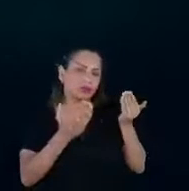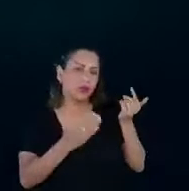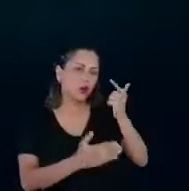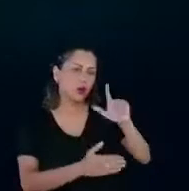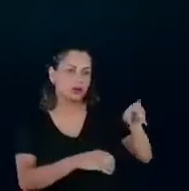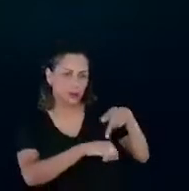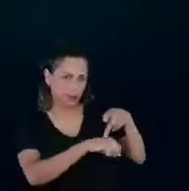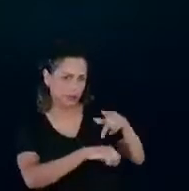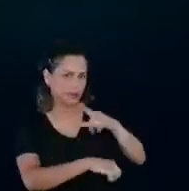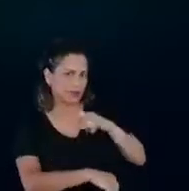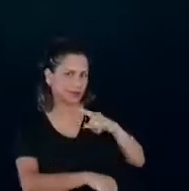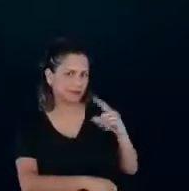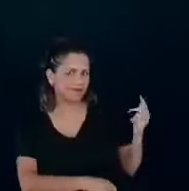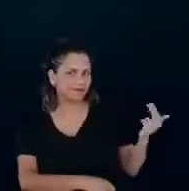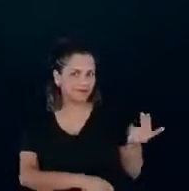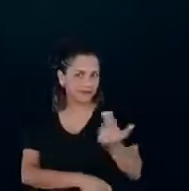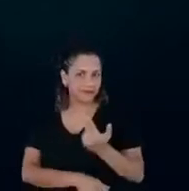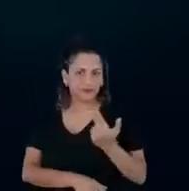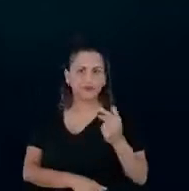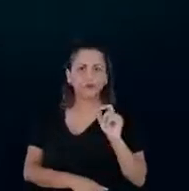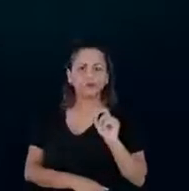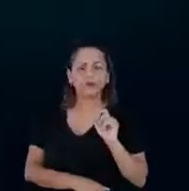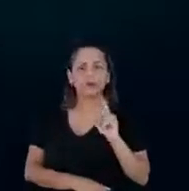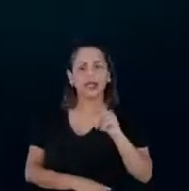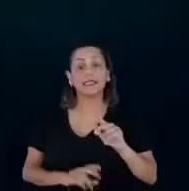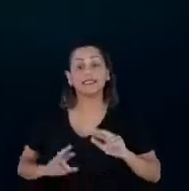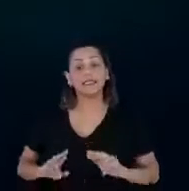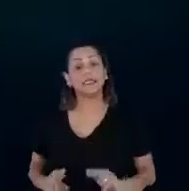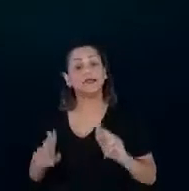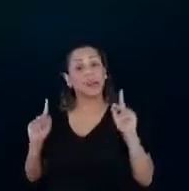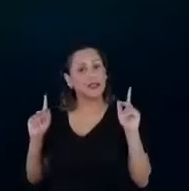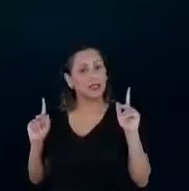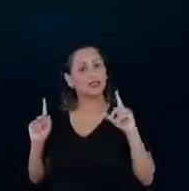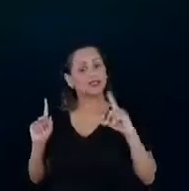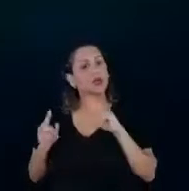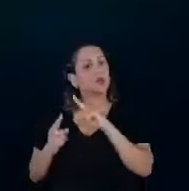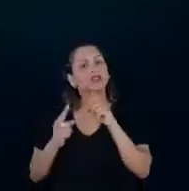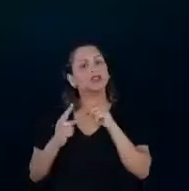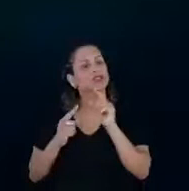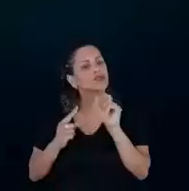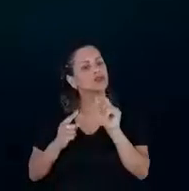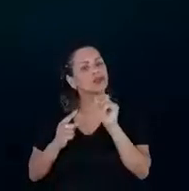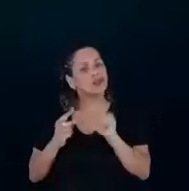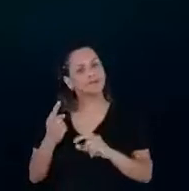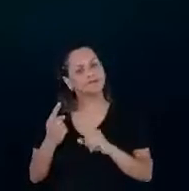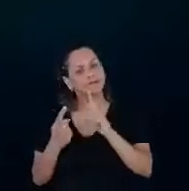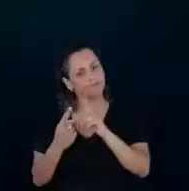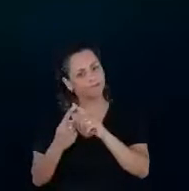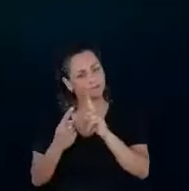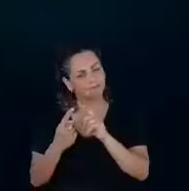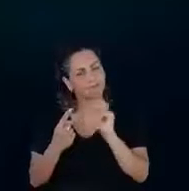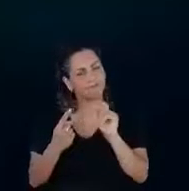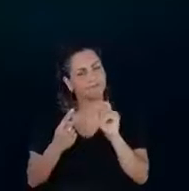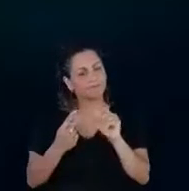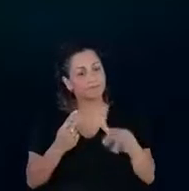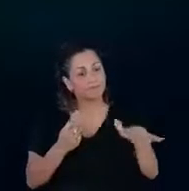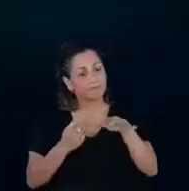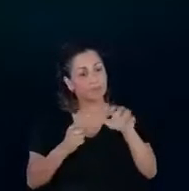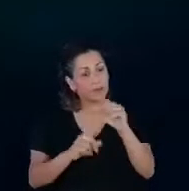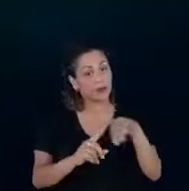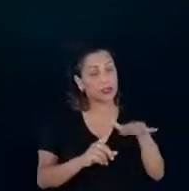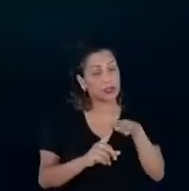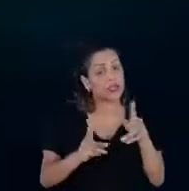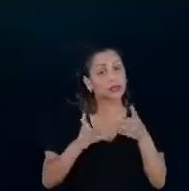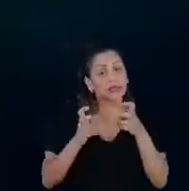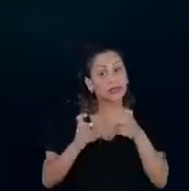adotam essa prática, é uma diferenciação que tem dois objetivos. Primeiro, mostrar para a sociedade, de fato, quais são